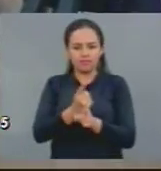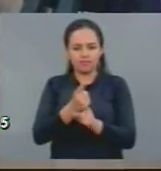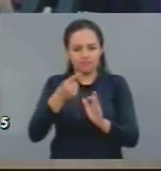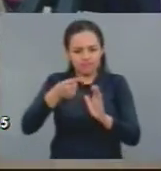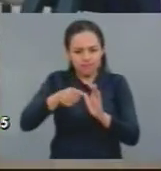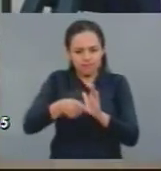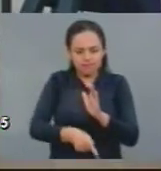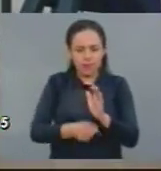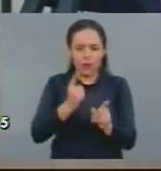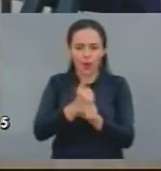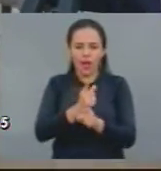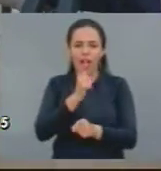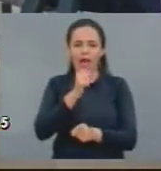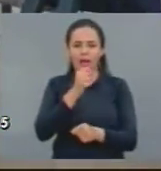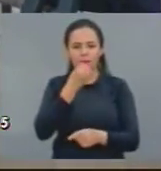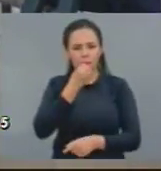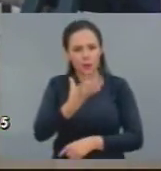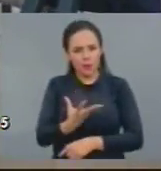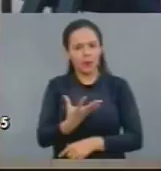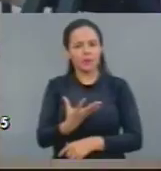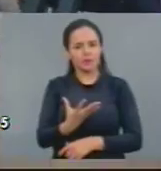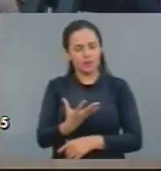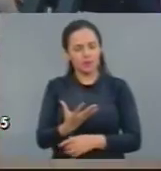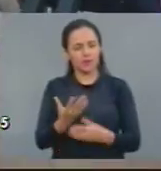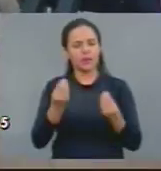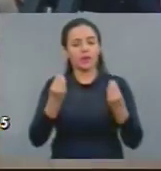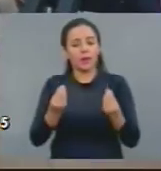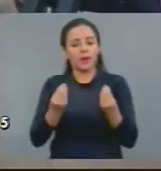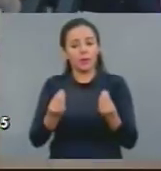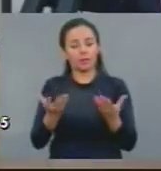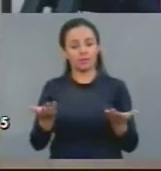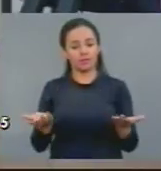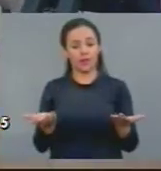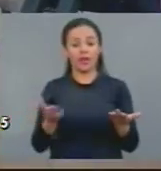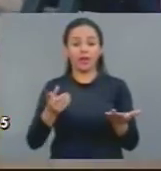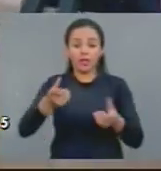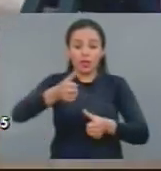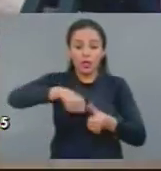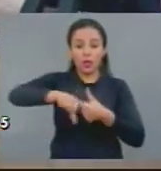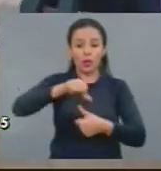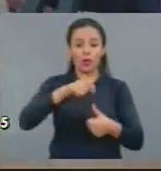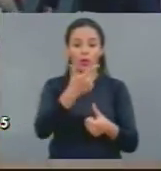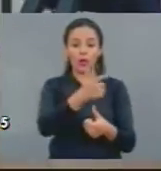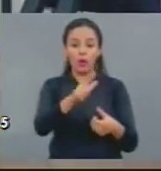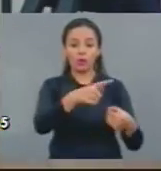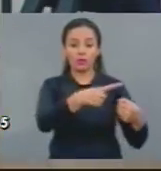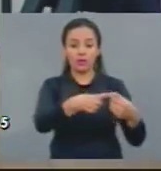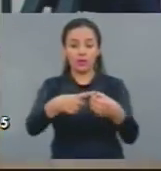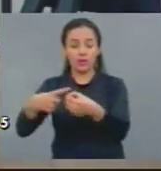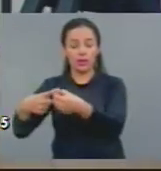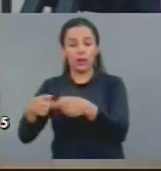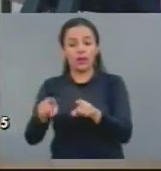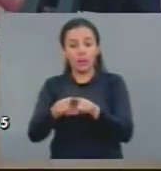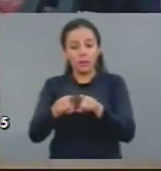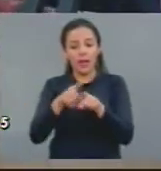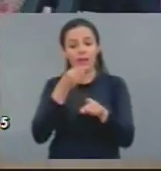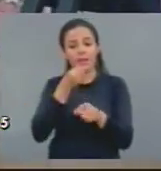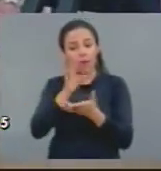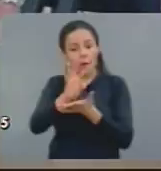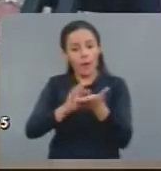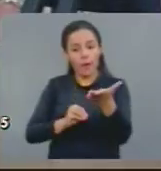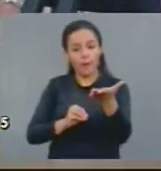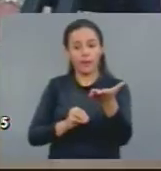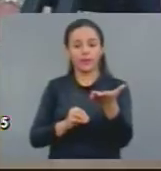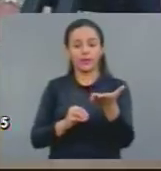política, é água. Então, os produtores de camarão, camarão é comida, deputado. O camarão hoje